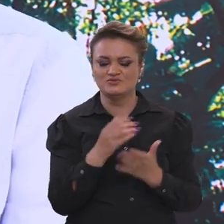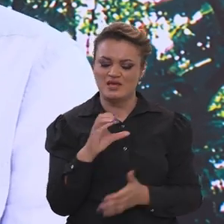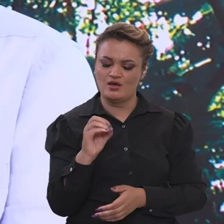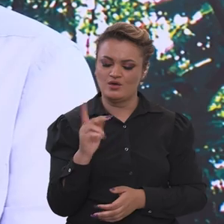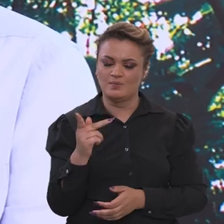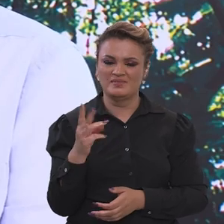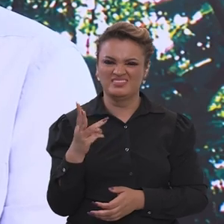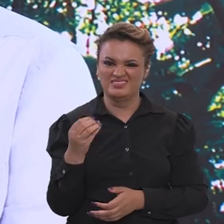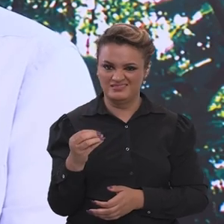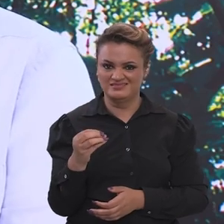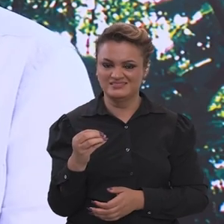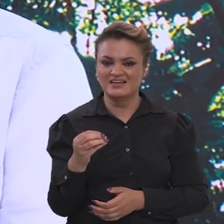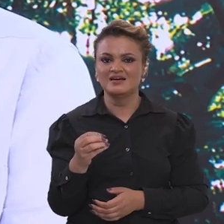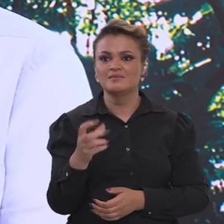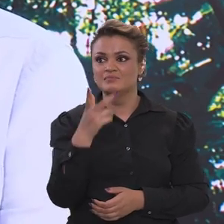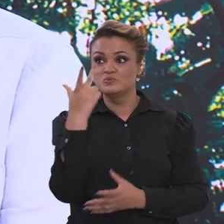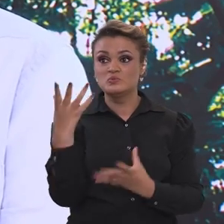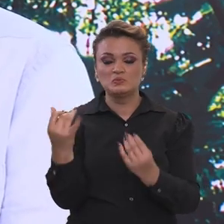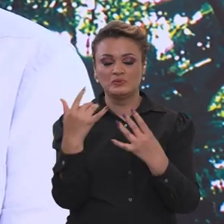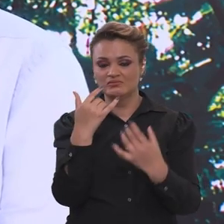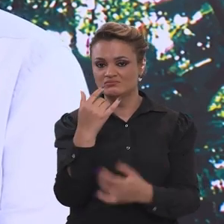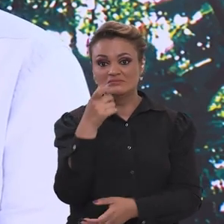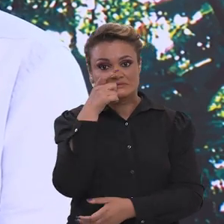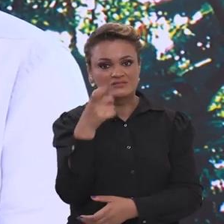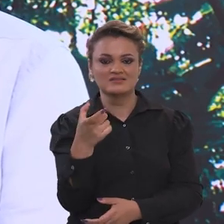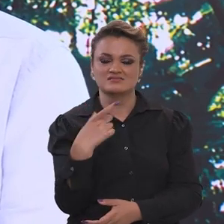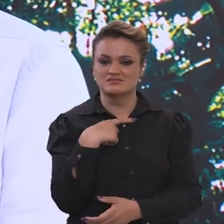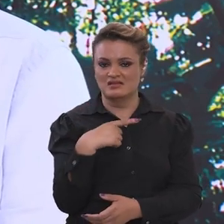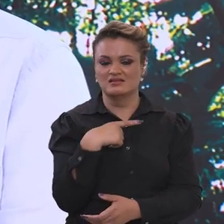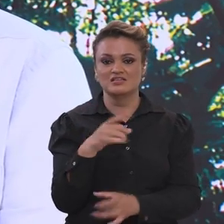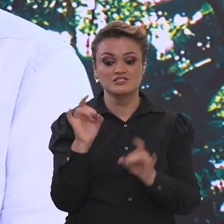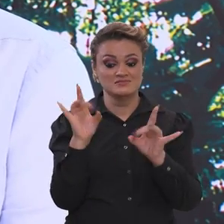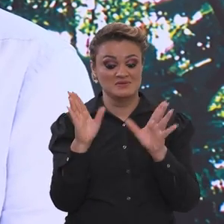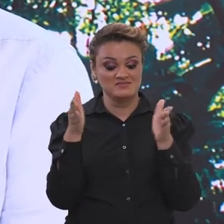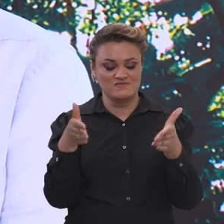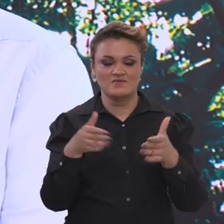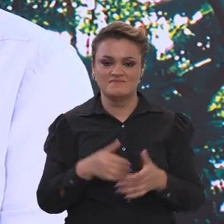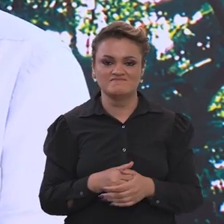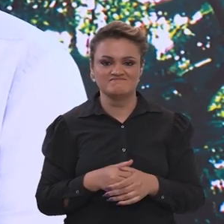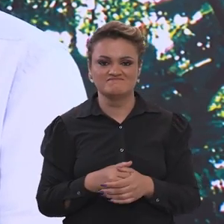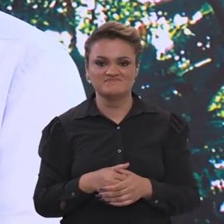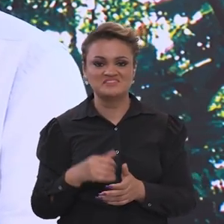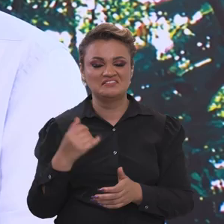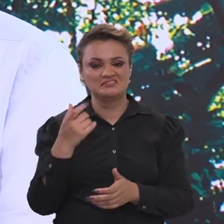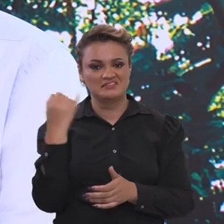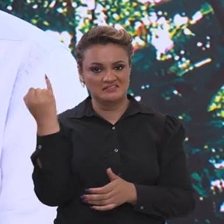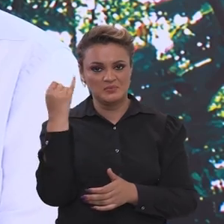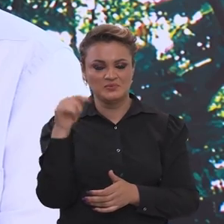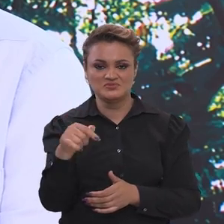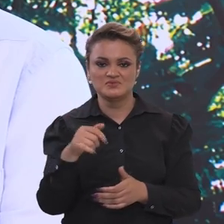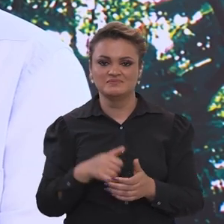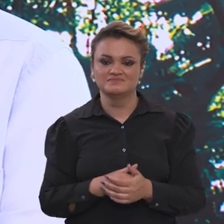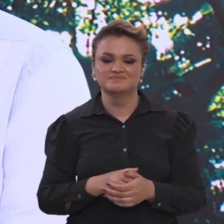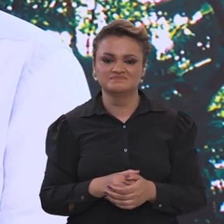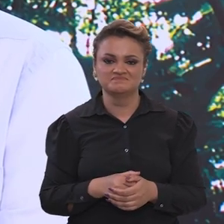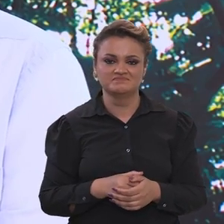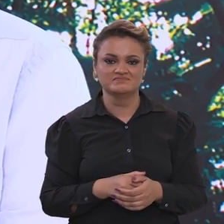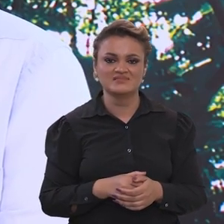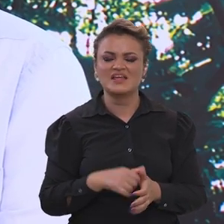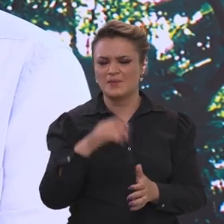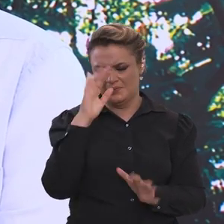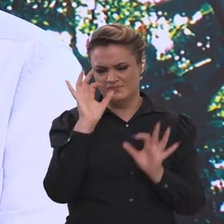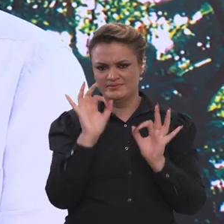Eu acho que a COP em si já atrai um público grande e um público específico interessado por isso.